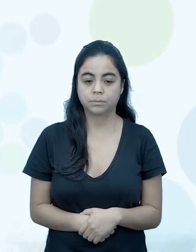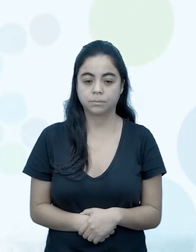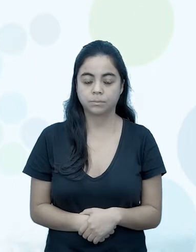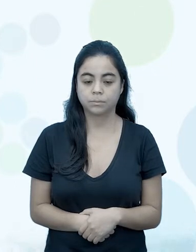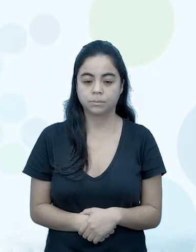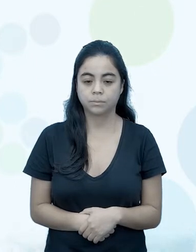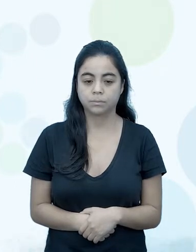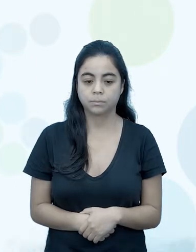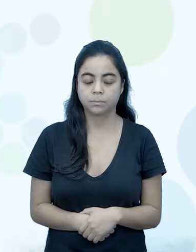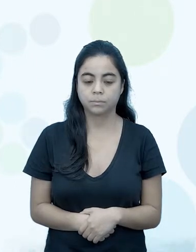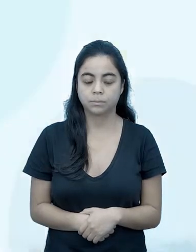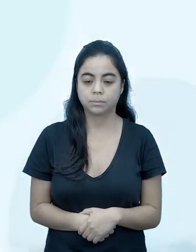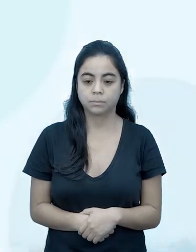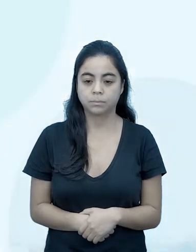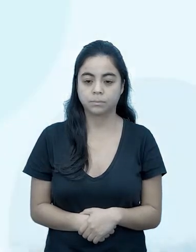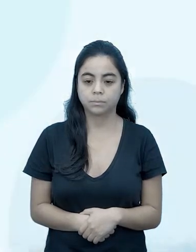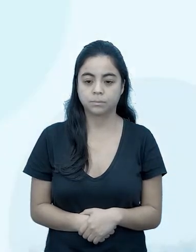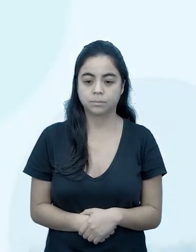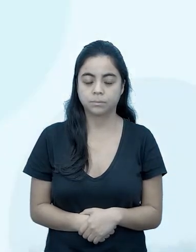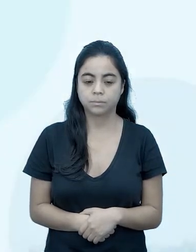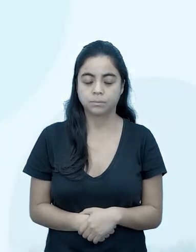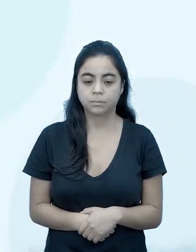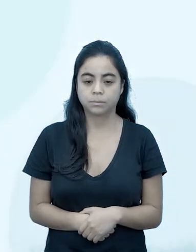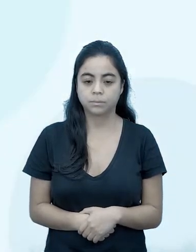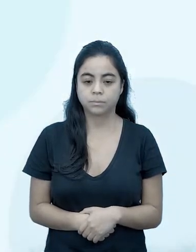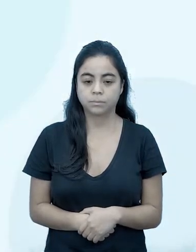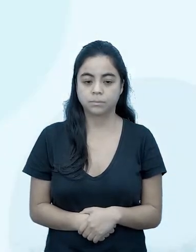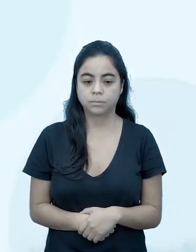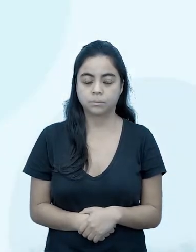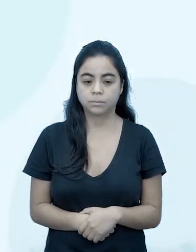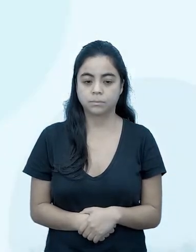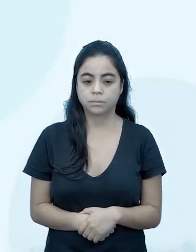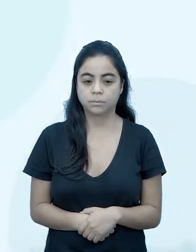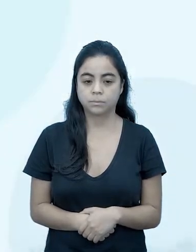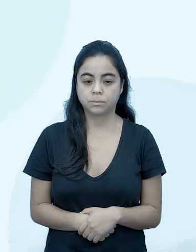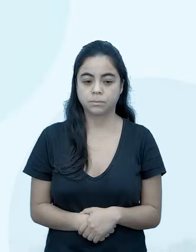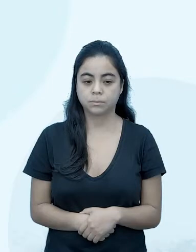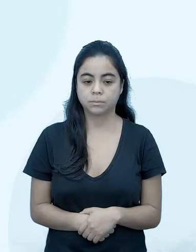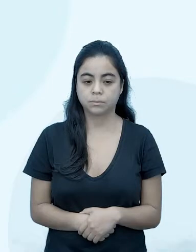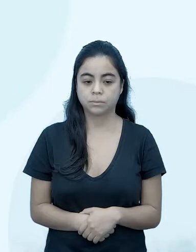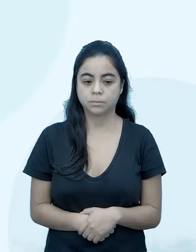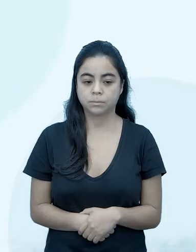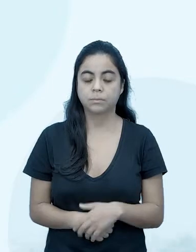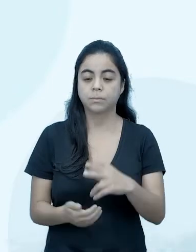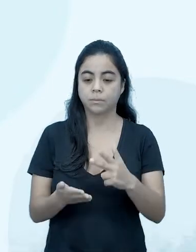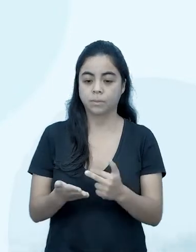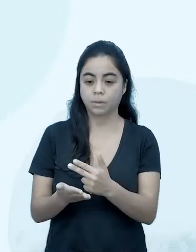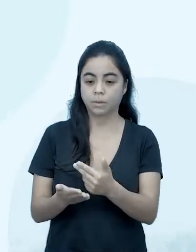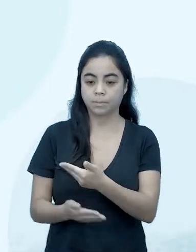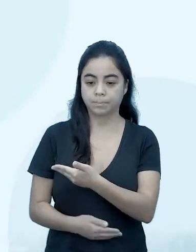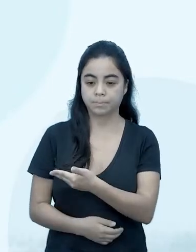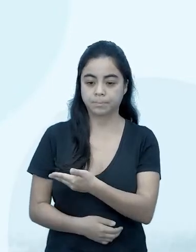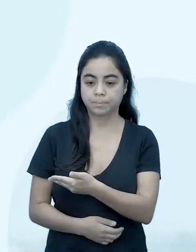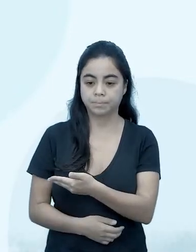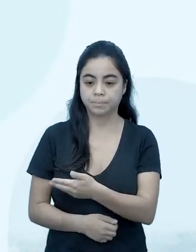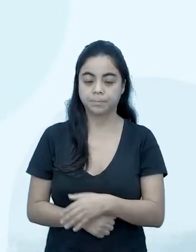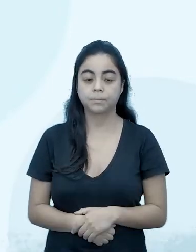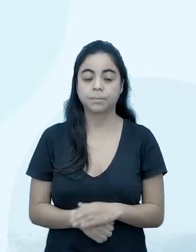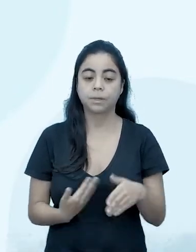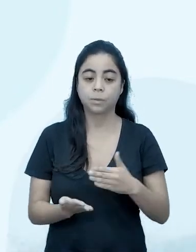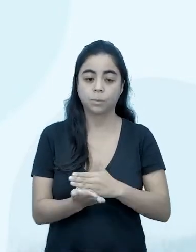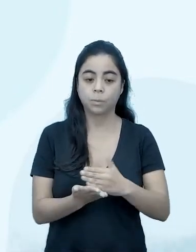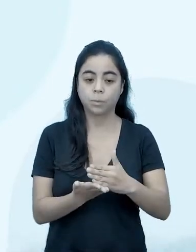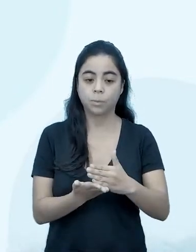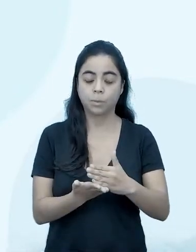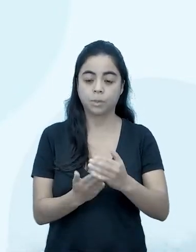voltou, peraí, só um minutinho gente, aqui a canetinha está aqui embaixo, então começou aí